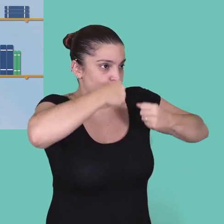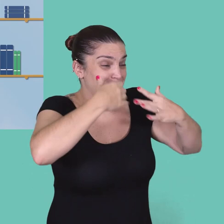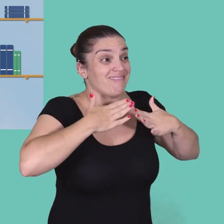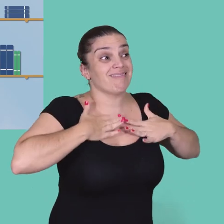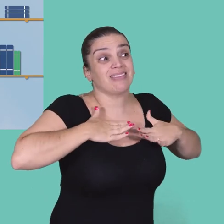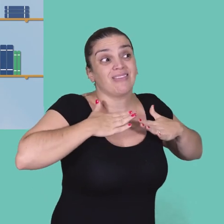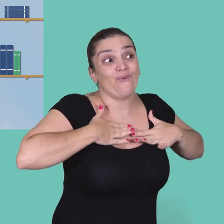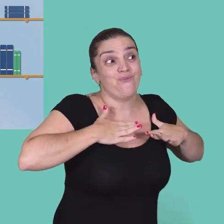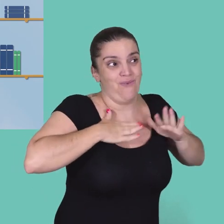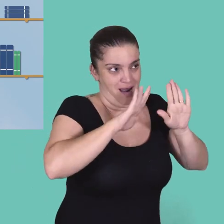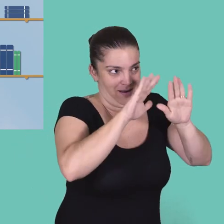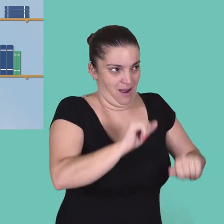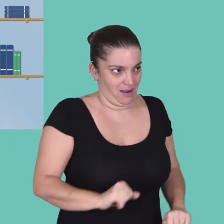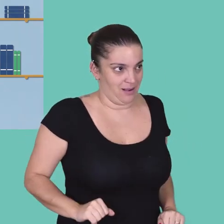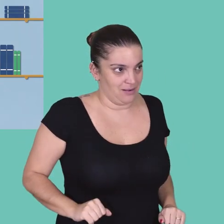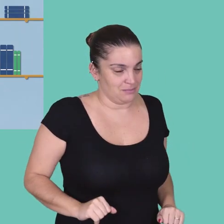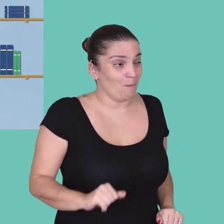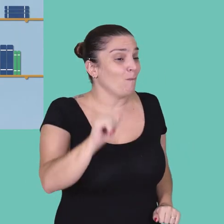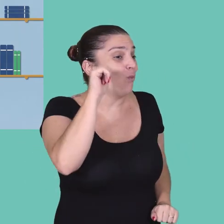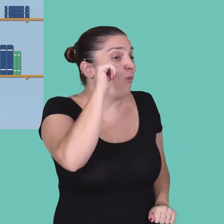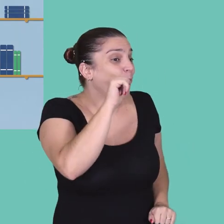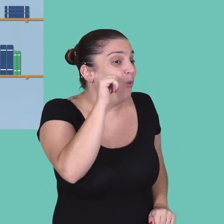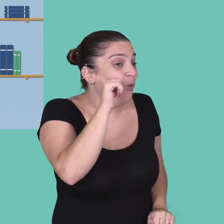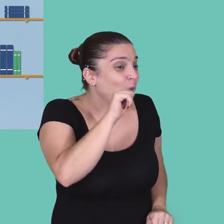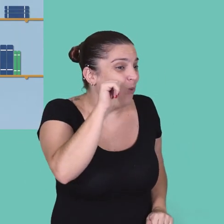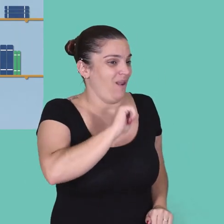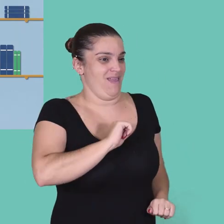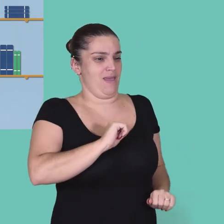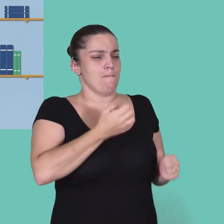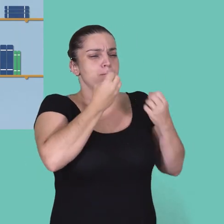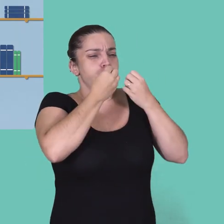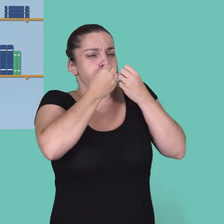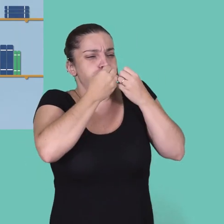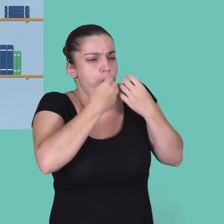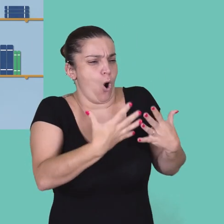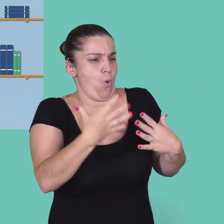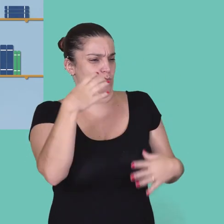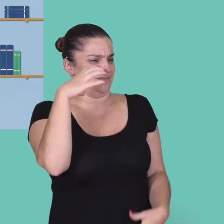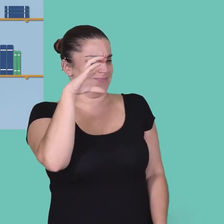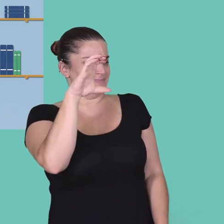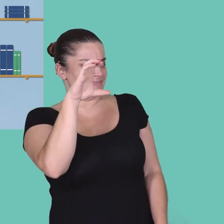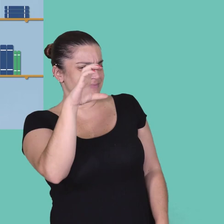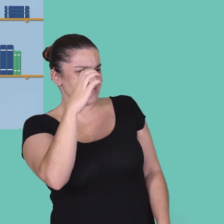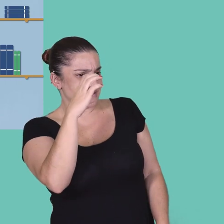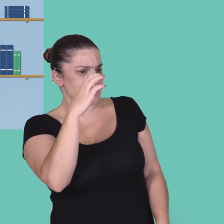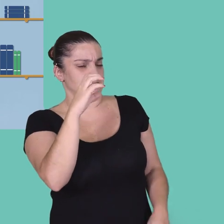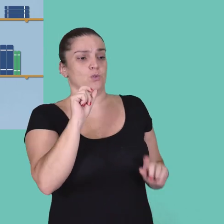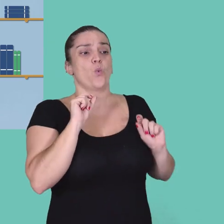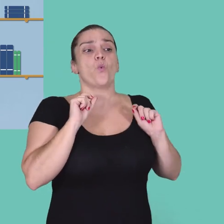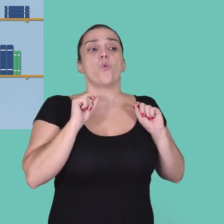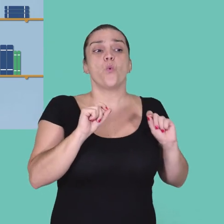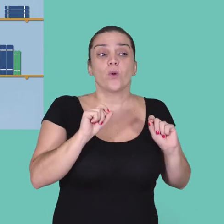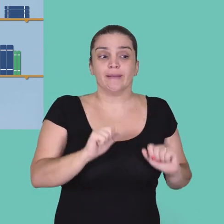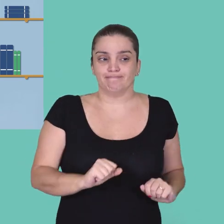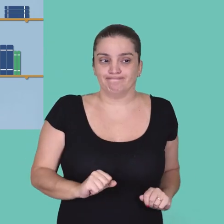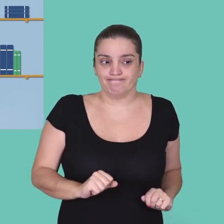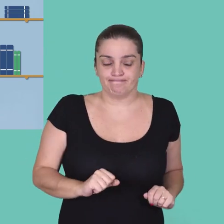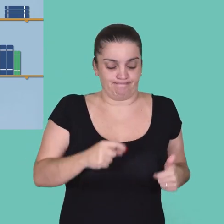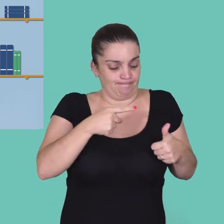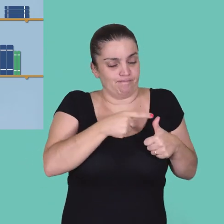bem devagar com palavras bem fáceis. Pra uma mulher ser boa em ciência, ela tem que ser